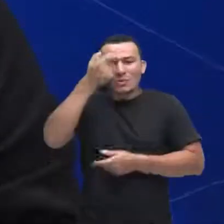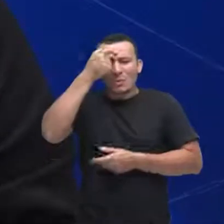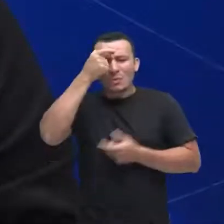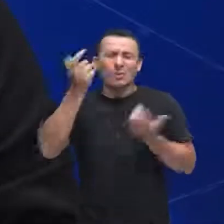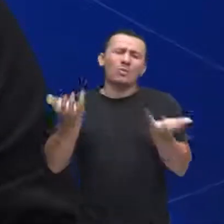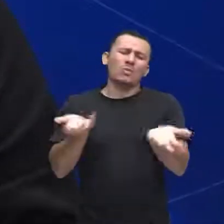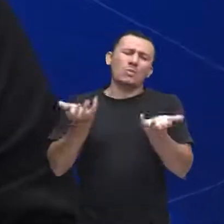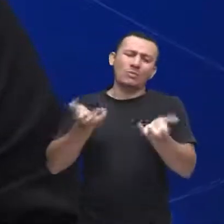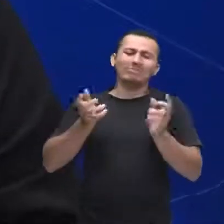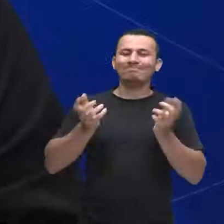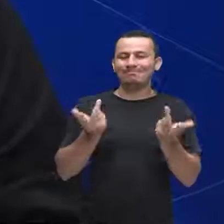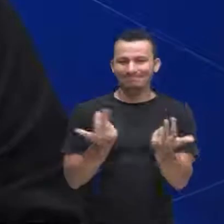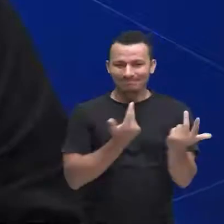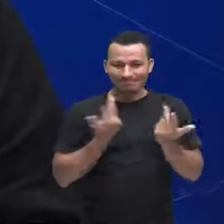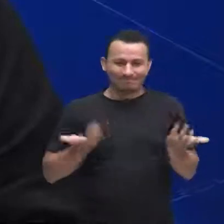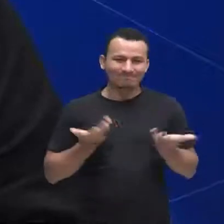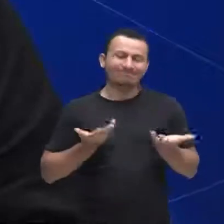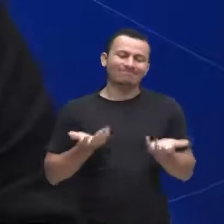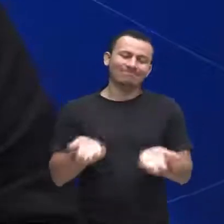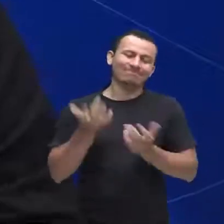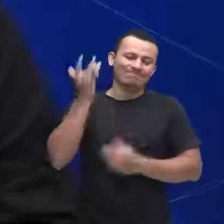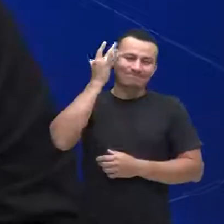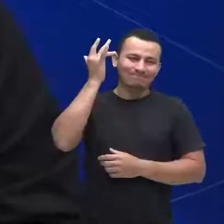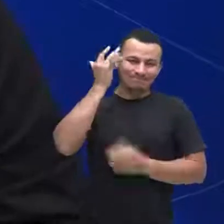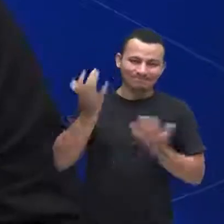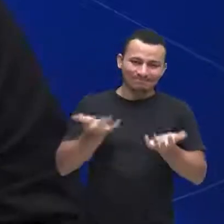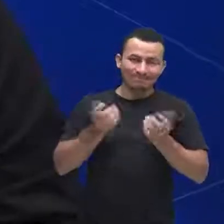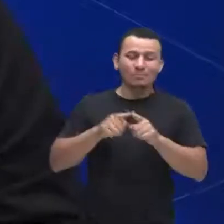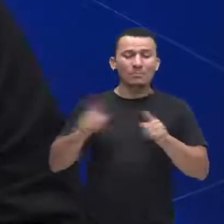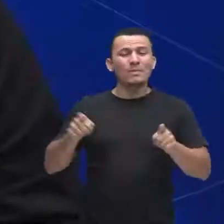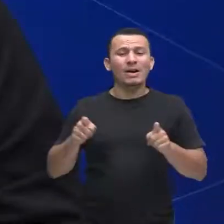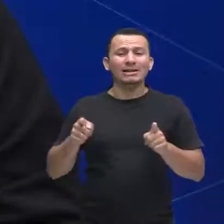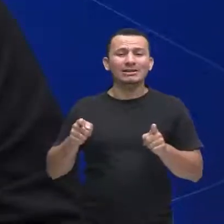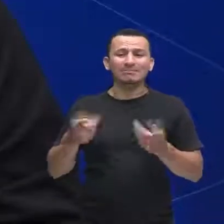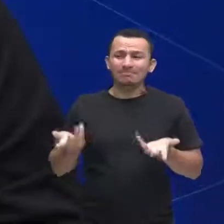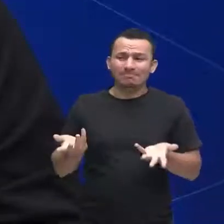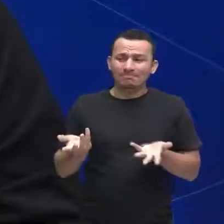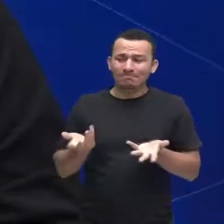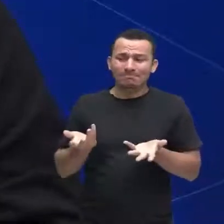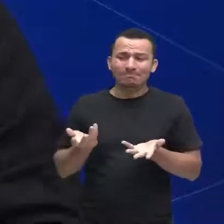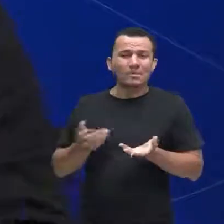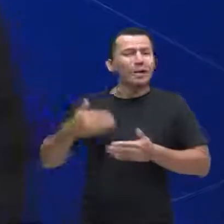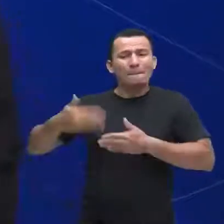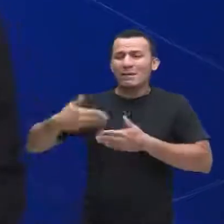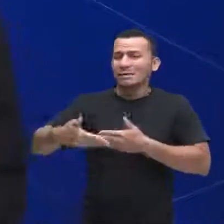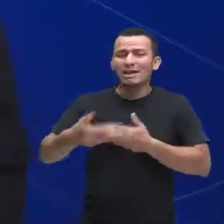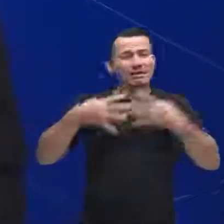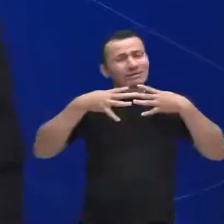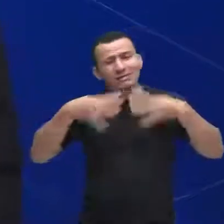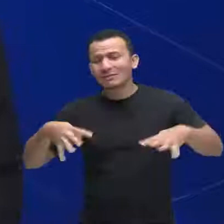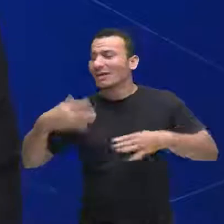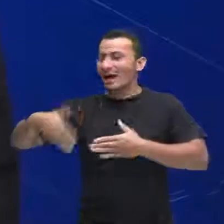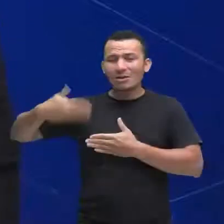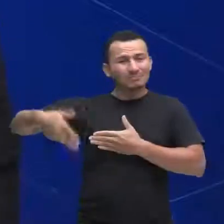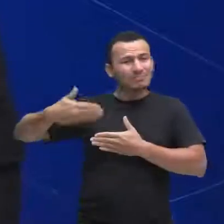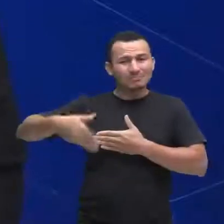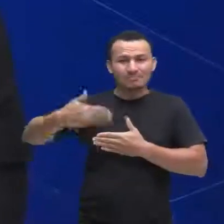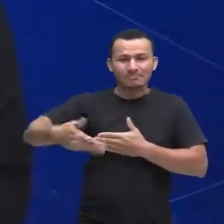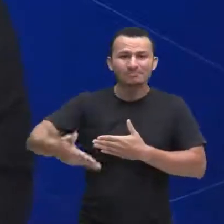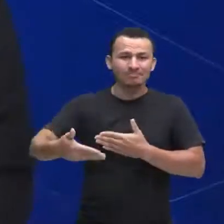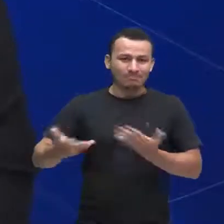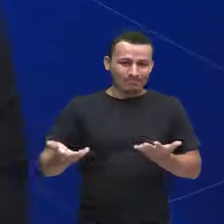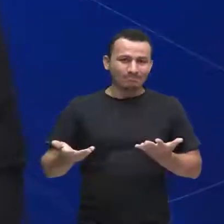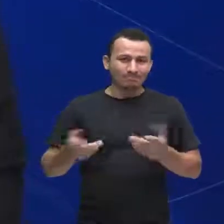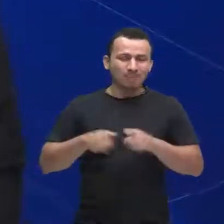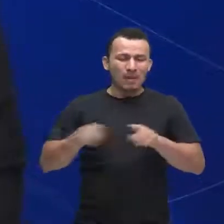tivessem a cabeça que a gente tem hoje mas a gente atribui a nós mesmos mas esse é um processo que de antemão é